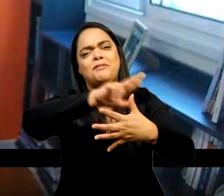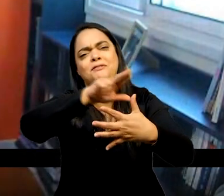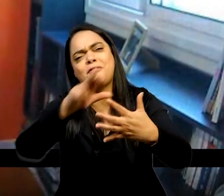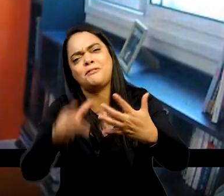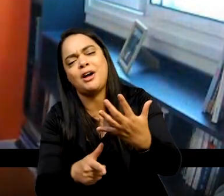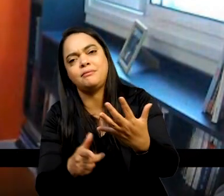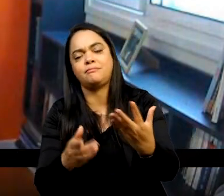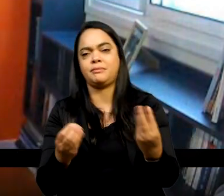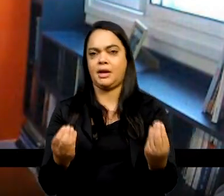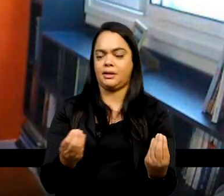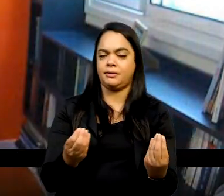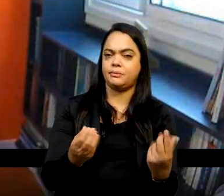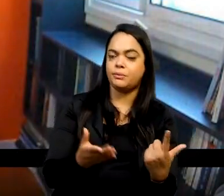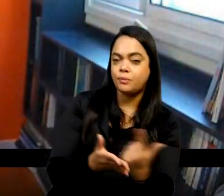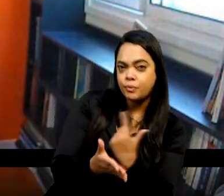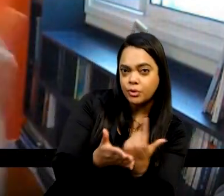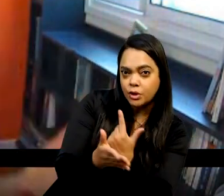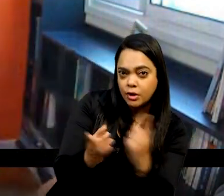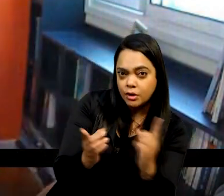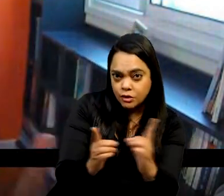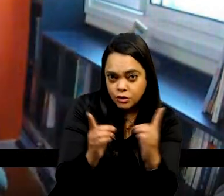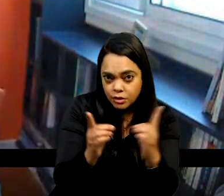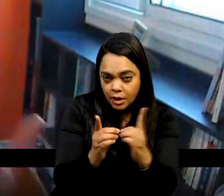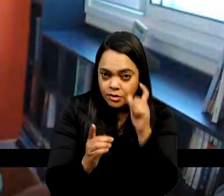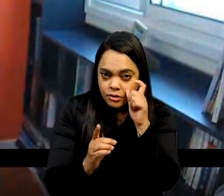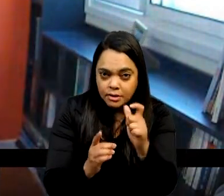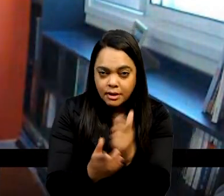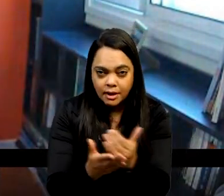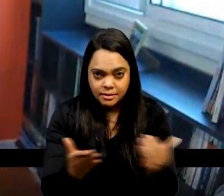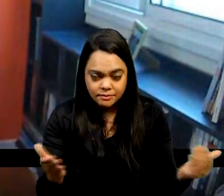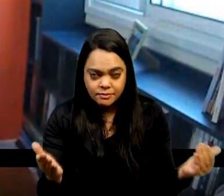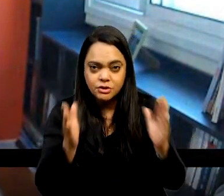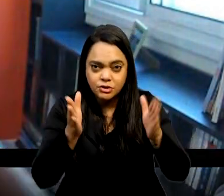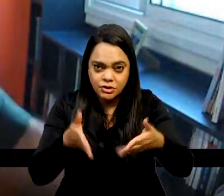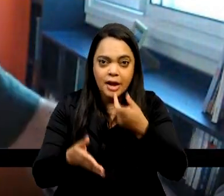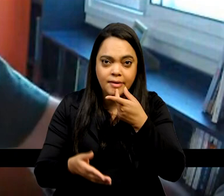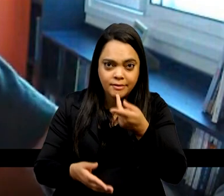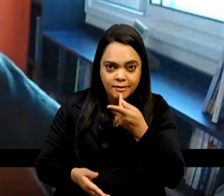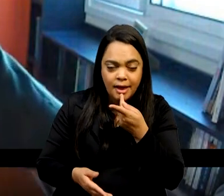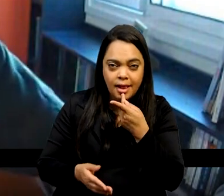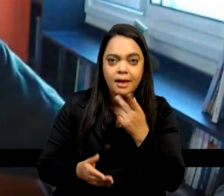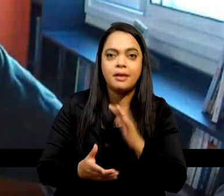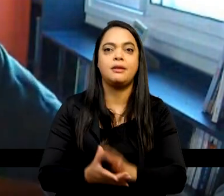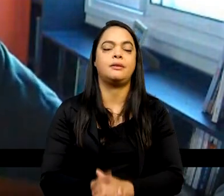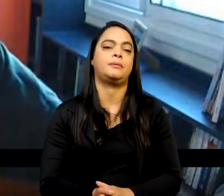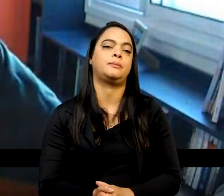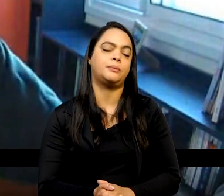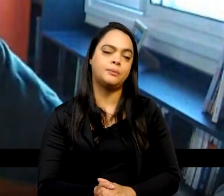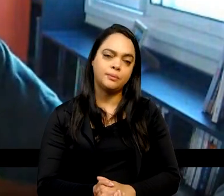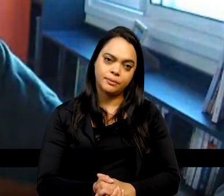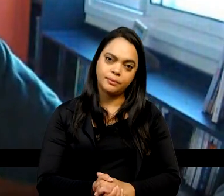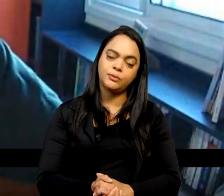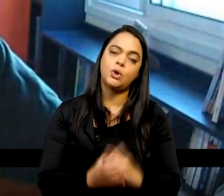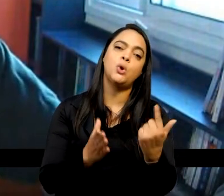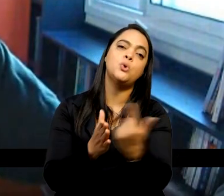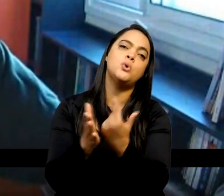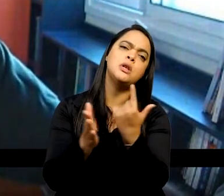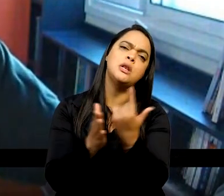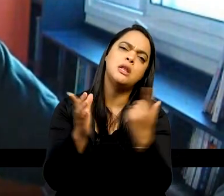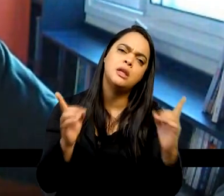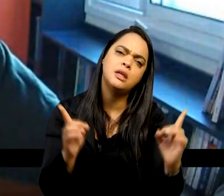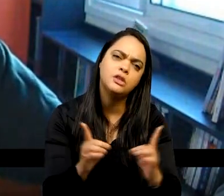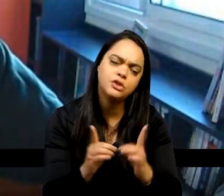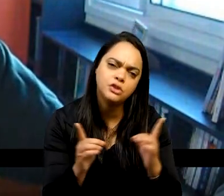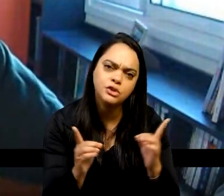didático aí, que interessa a vocês, eu vi que ele foi mencionado algumas vezes aqui, o livro didático, Minhas Caras,